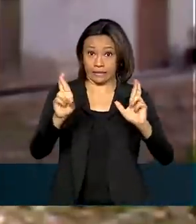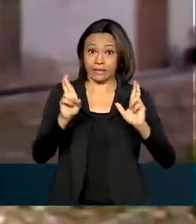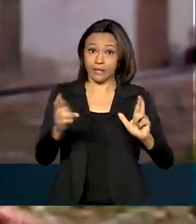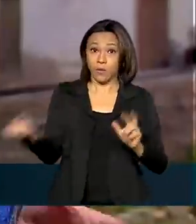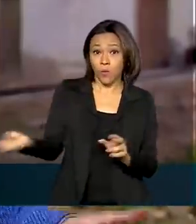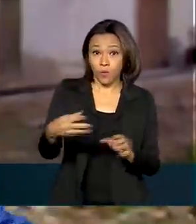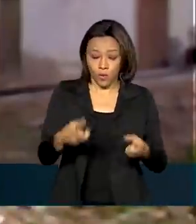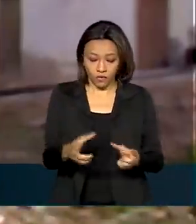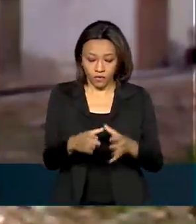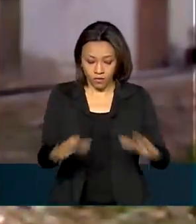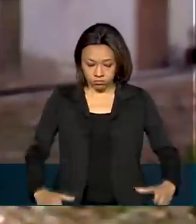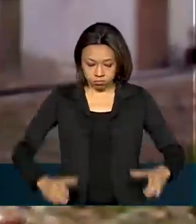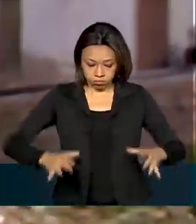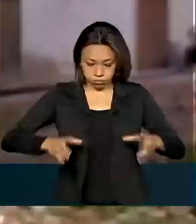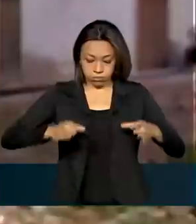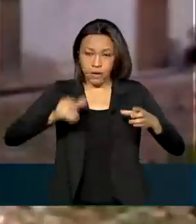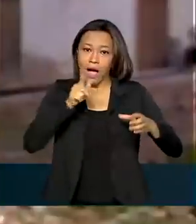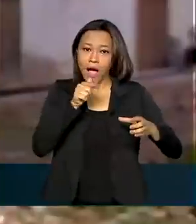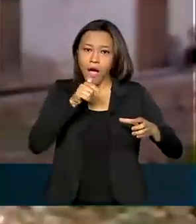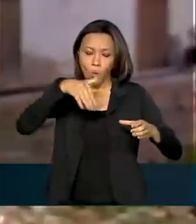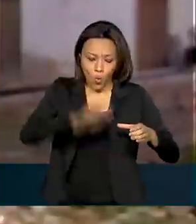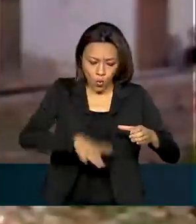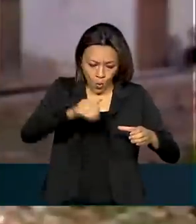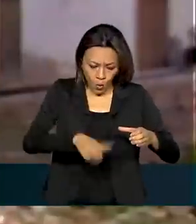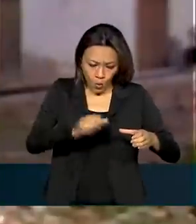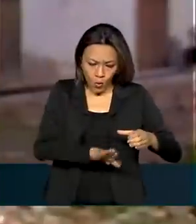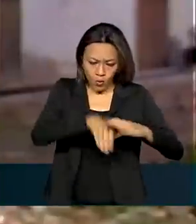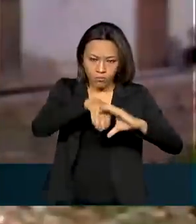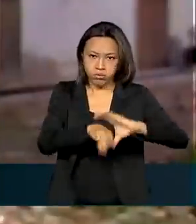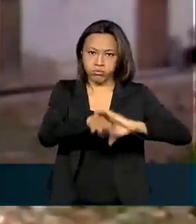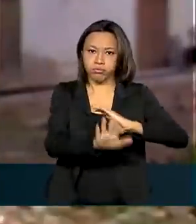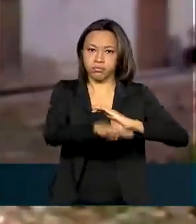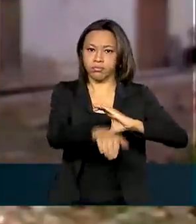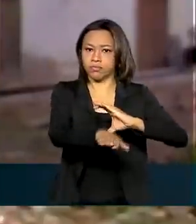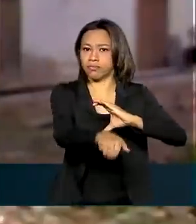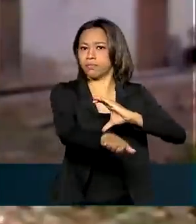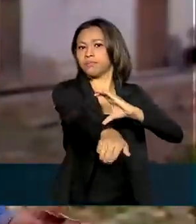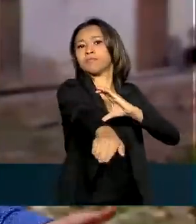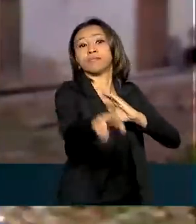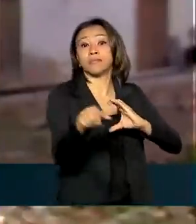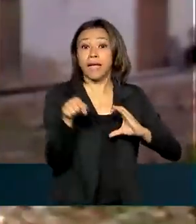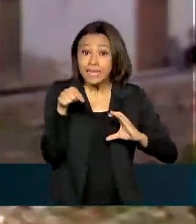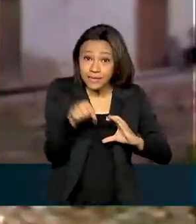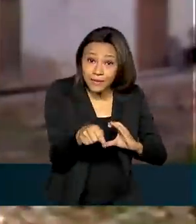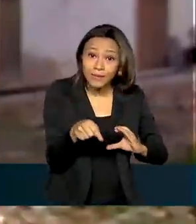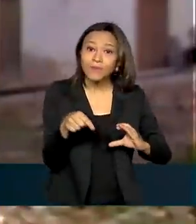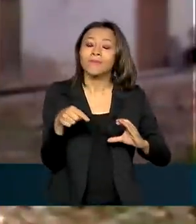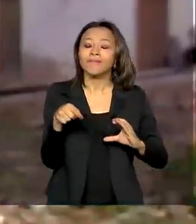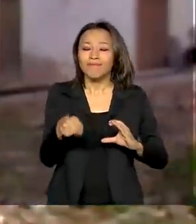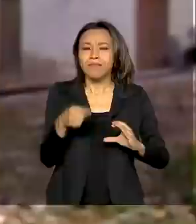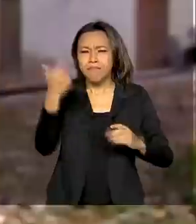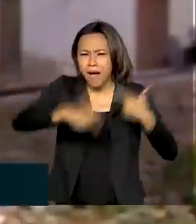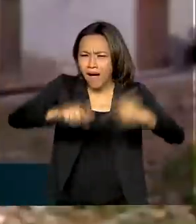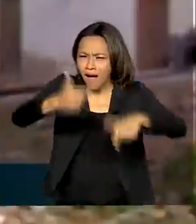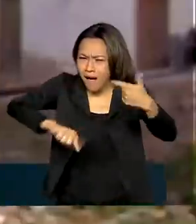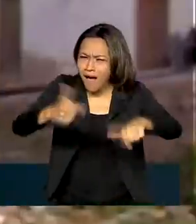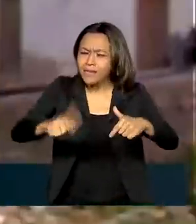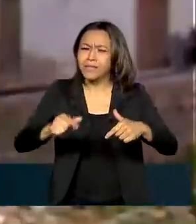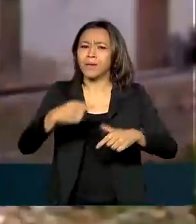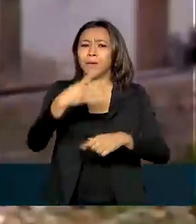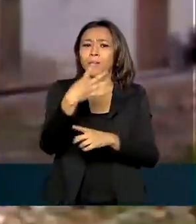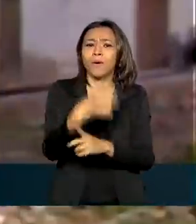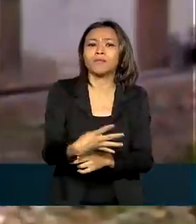adutora do PGEU, bombeando água desde o eixo L da transposição do Rio São Francisco, a vazão aumente para até